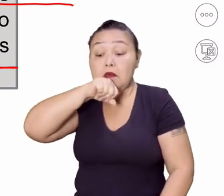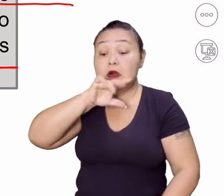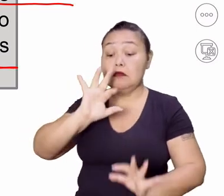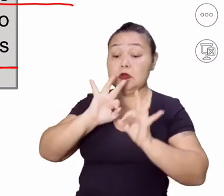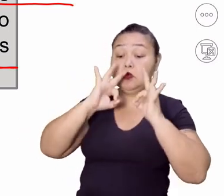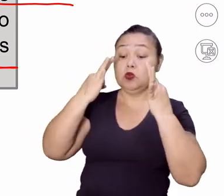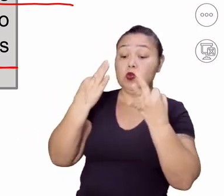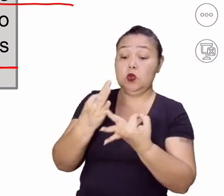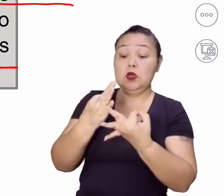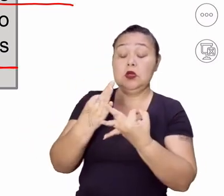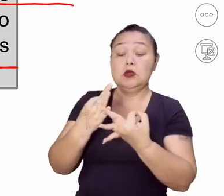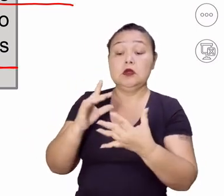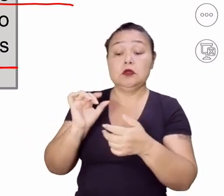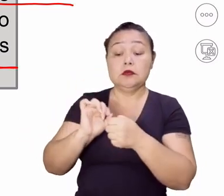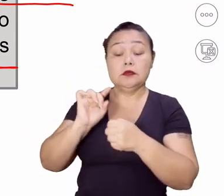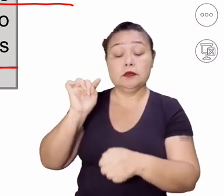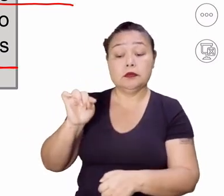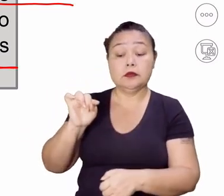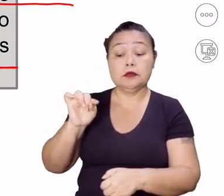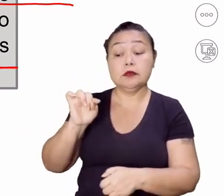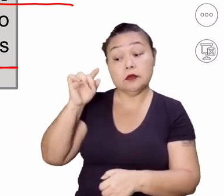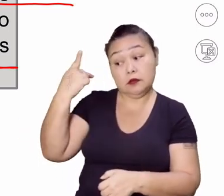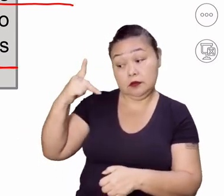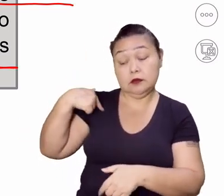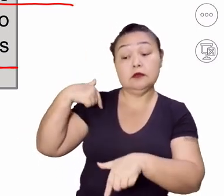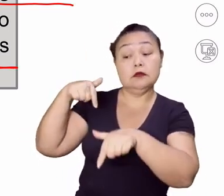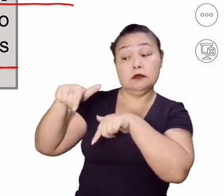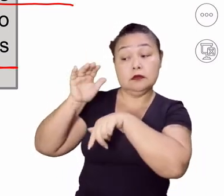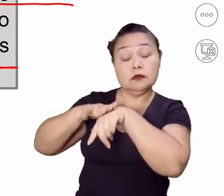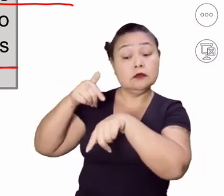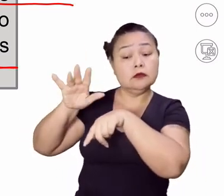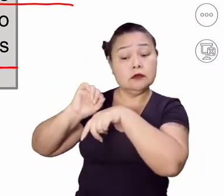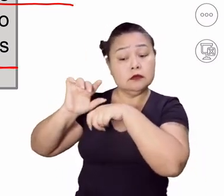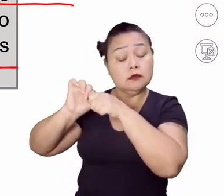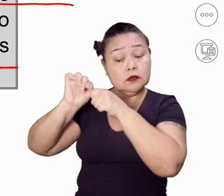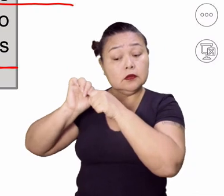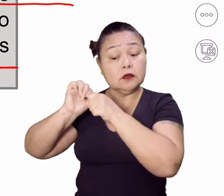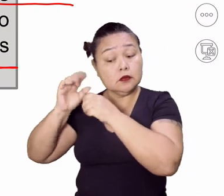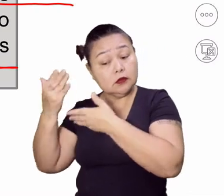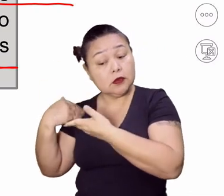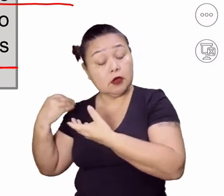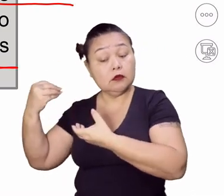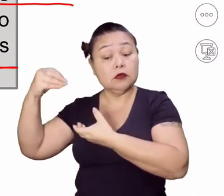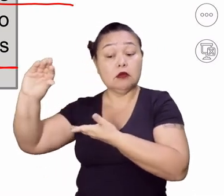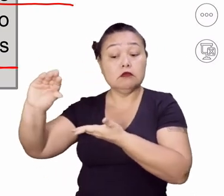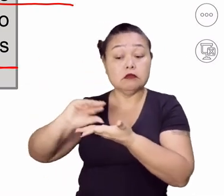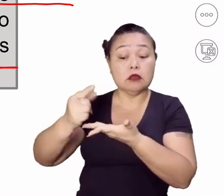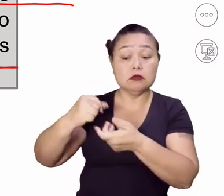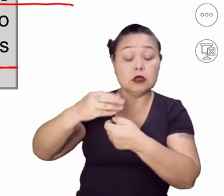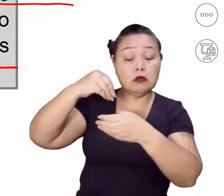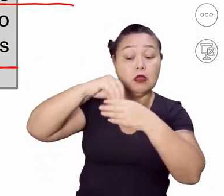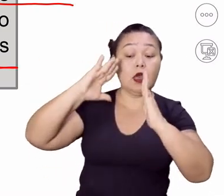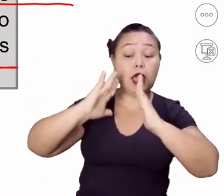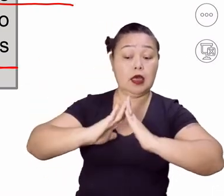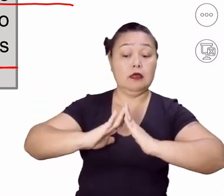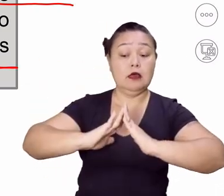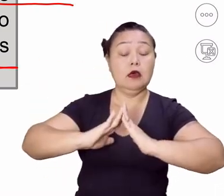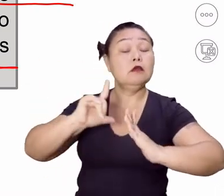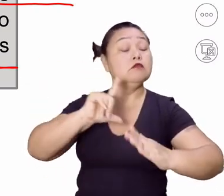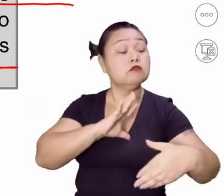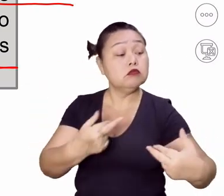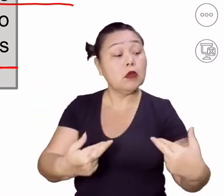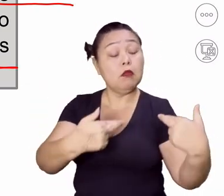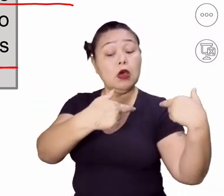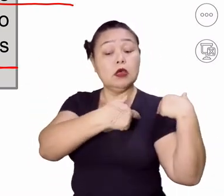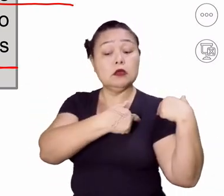família, você é alguém que, através do seu trabalho, você sustenta muitas pessoas, você tem uma responsabilidade.